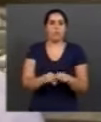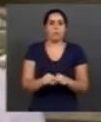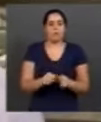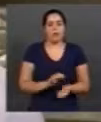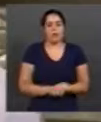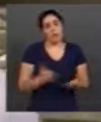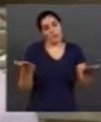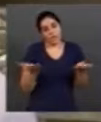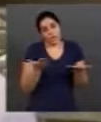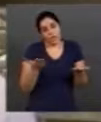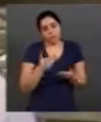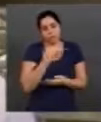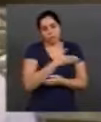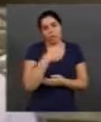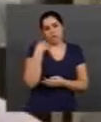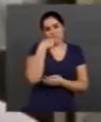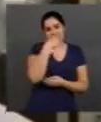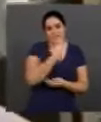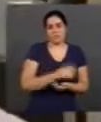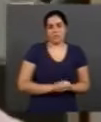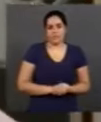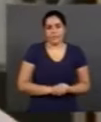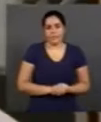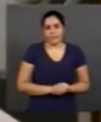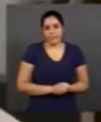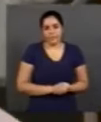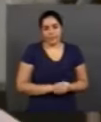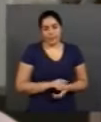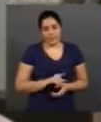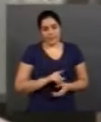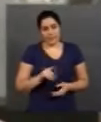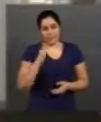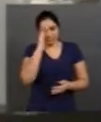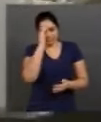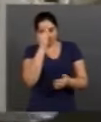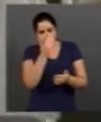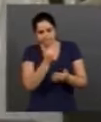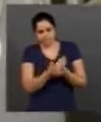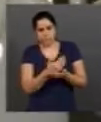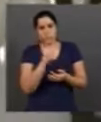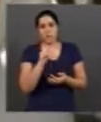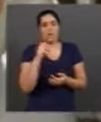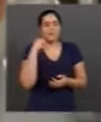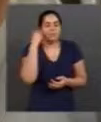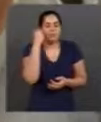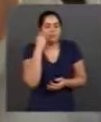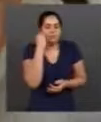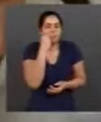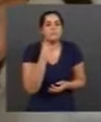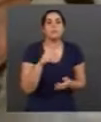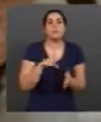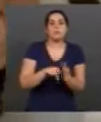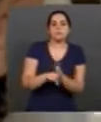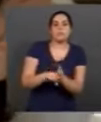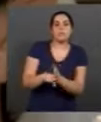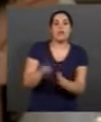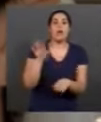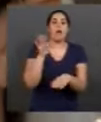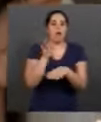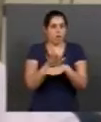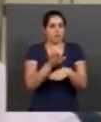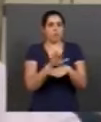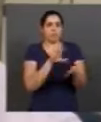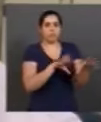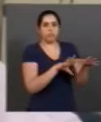fazendo aquilo que eu gosto. O estudante Caio acredita que a experiência da pesquisa ajuda na formação acadêmica.